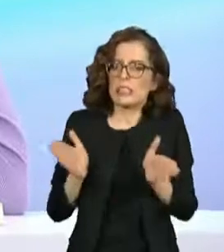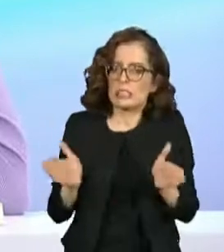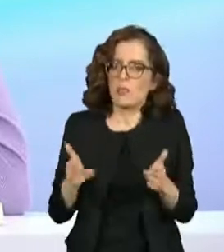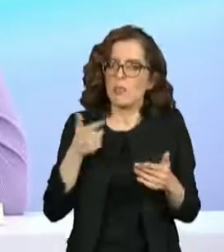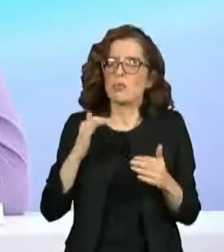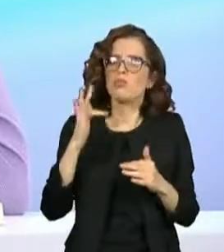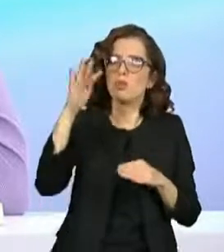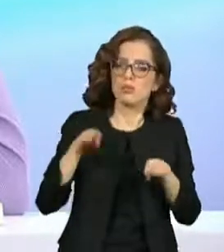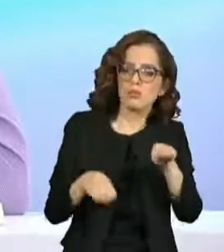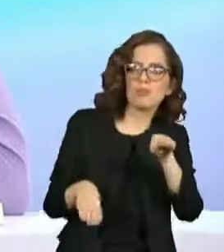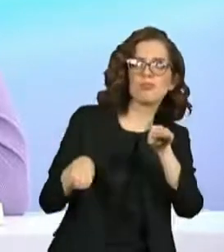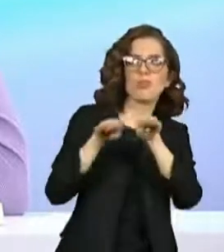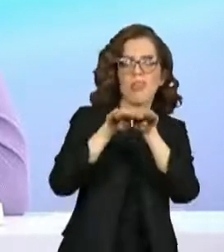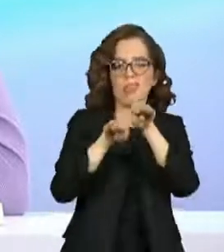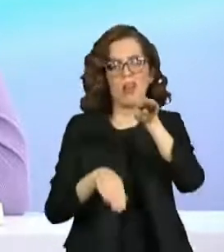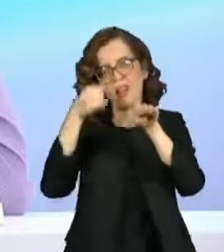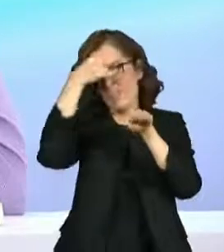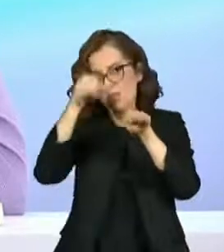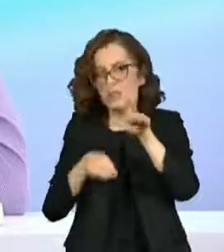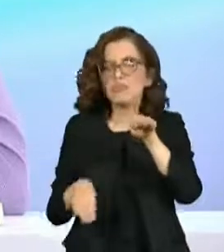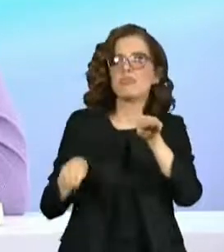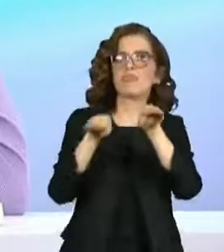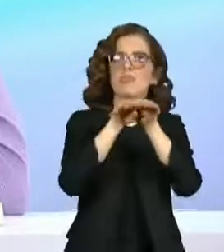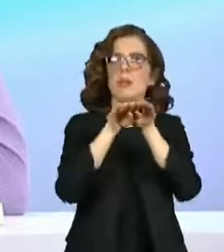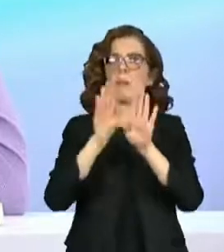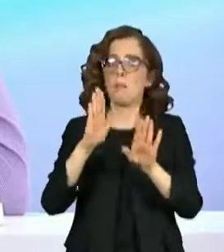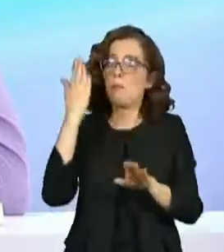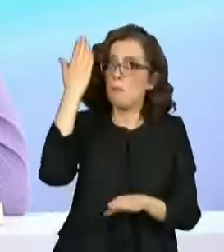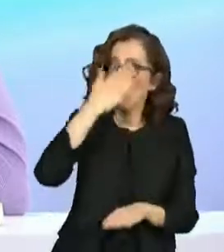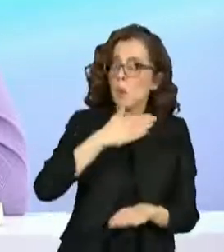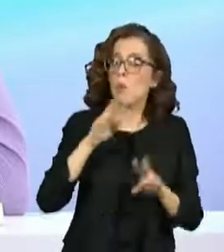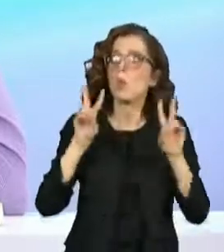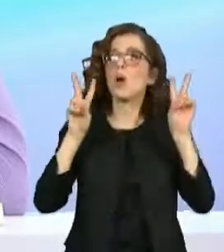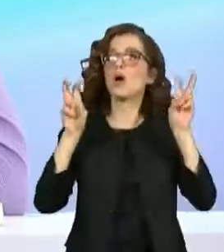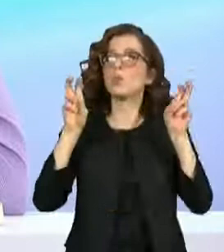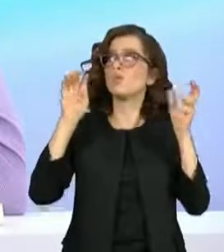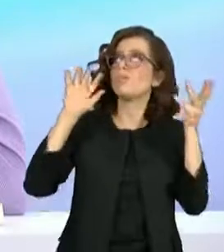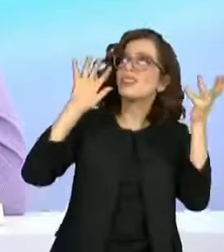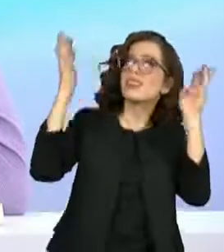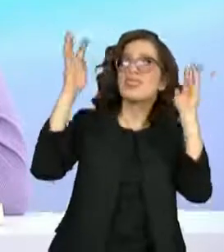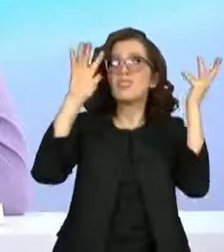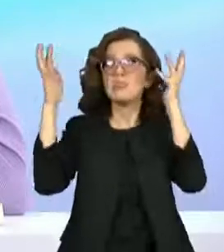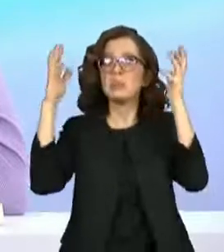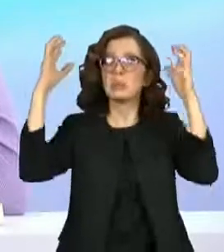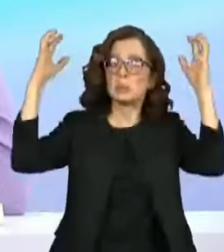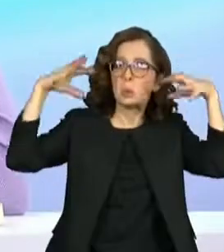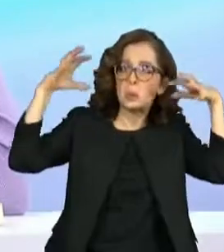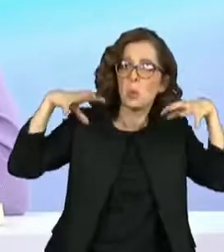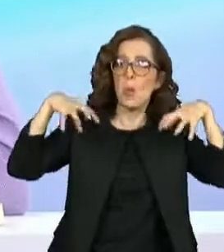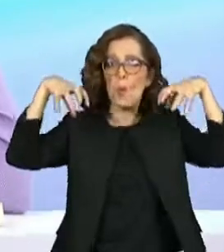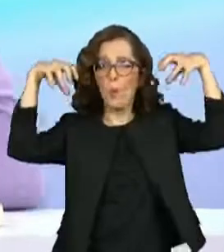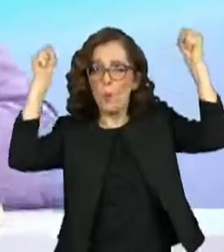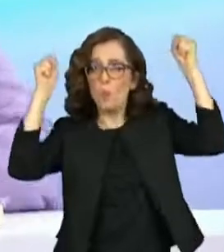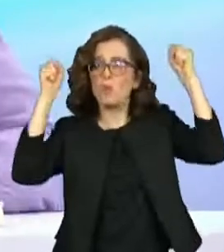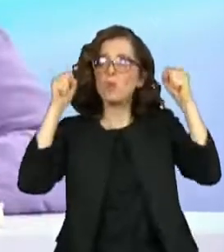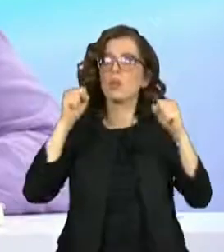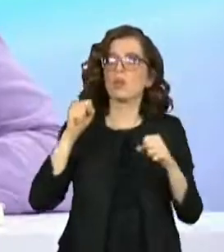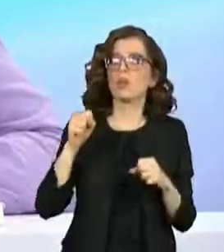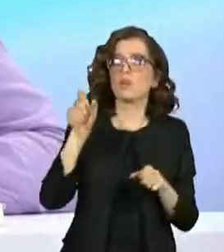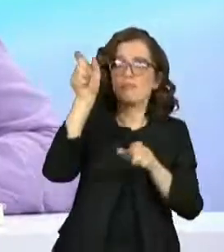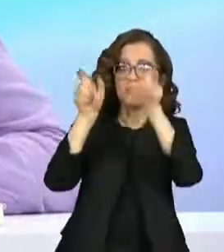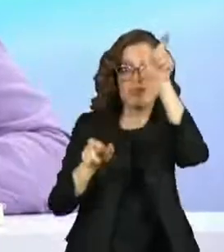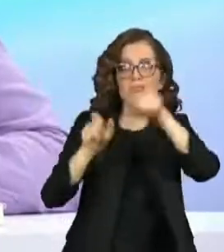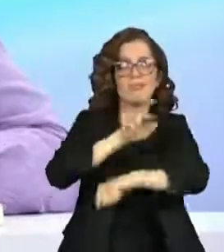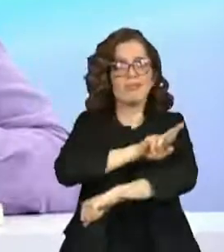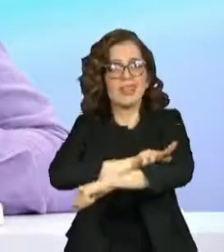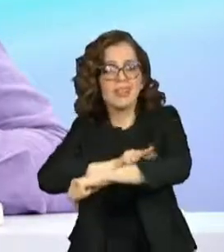tem evidências sobre efeito na redução do crime, desigualdade racial, escolhas políticas, etc. Enfim, o fato é que a